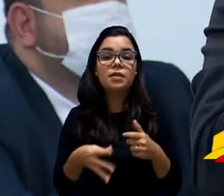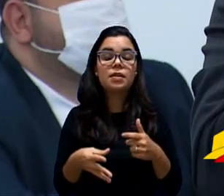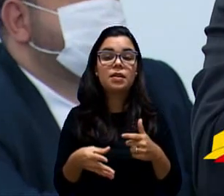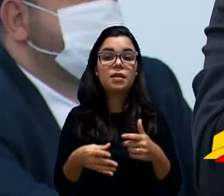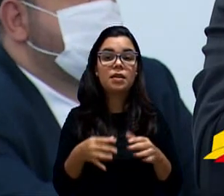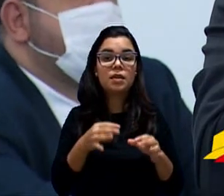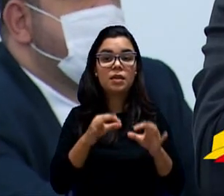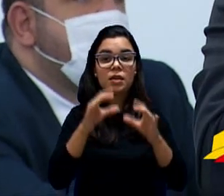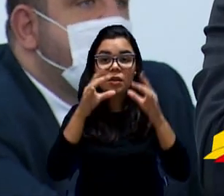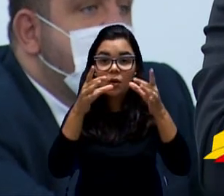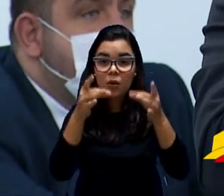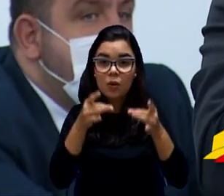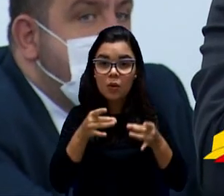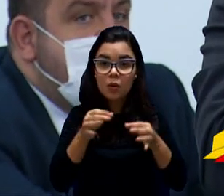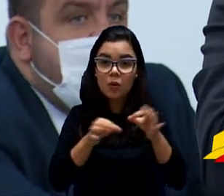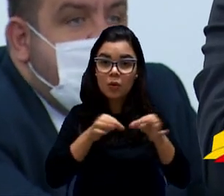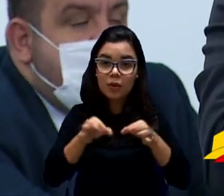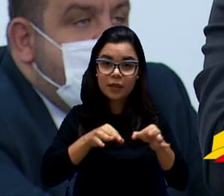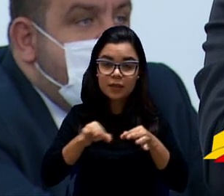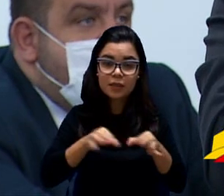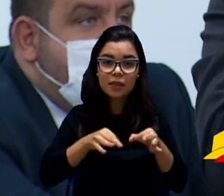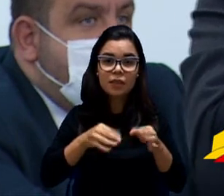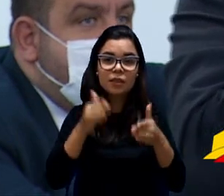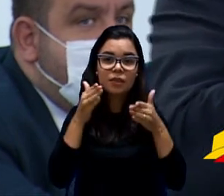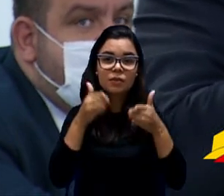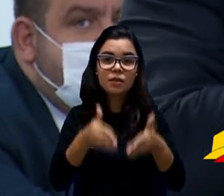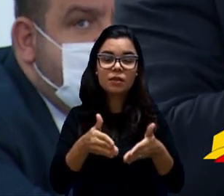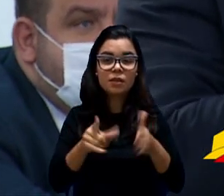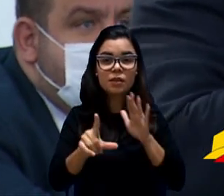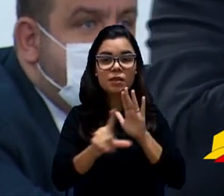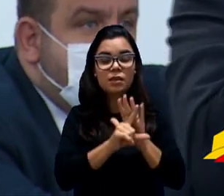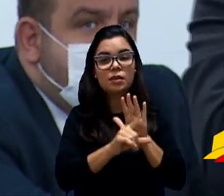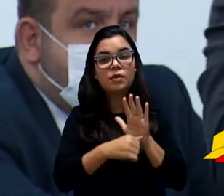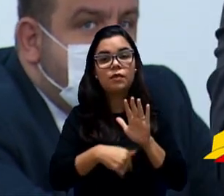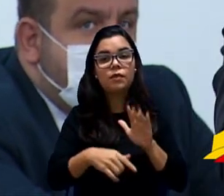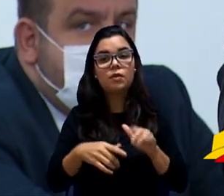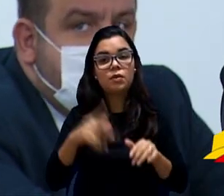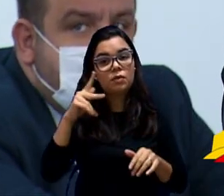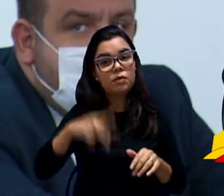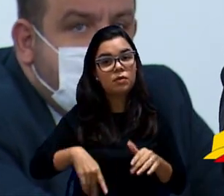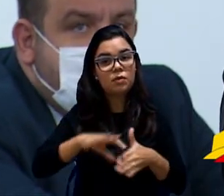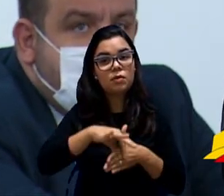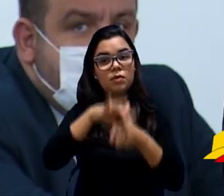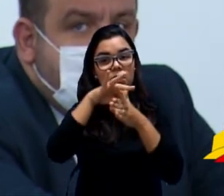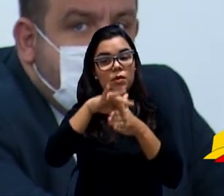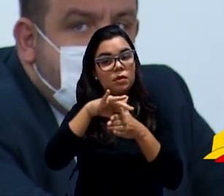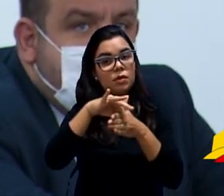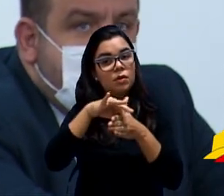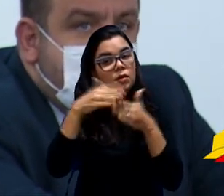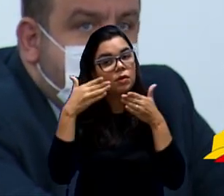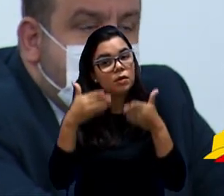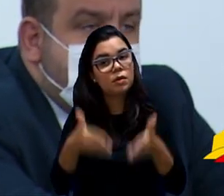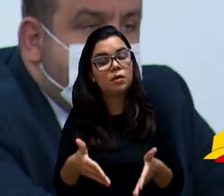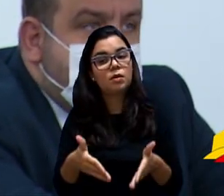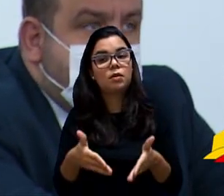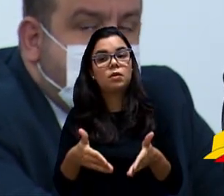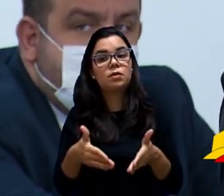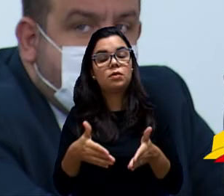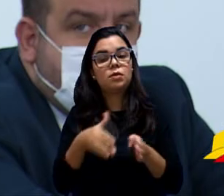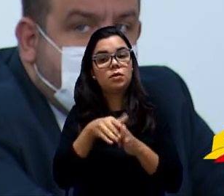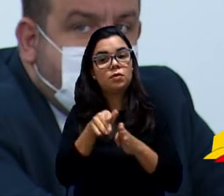aí específicos que estão nessa lei. Aí, vamos seguir a orientação do líder, com o líder indicar aí para nós de orientação.